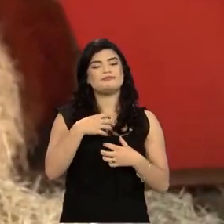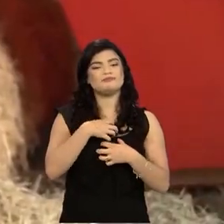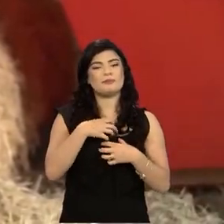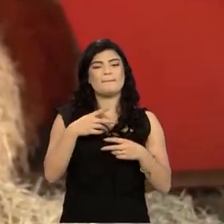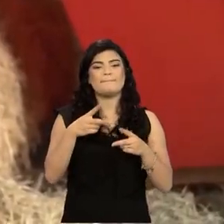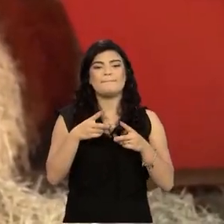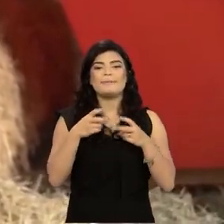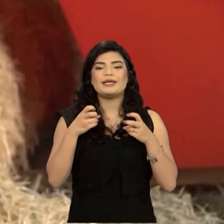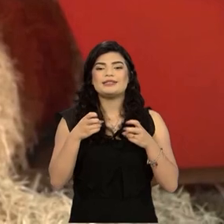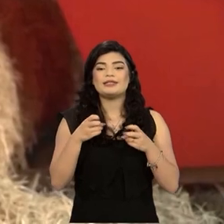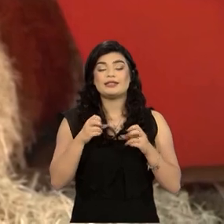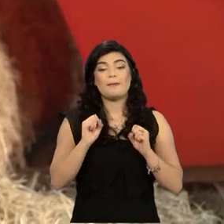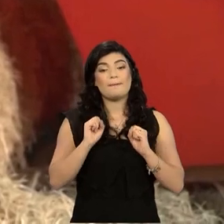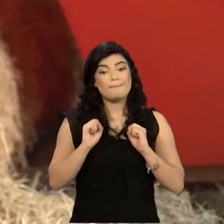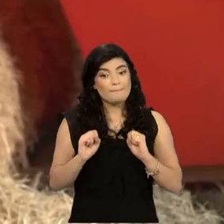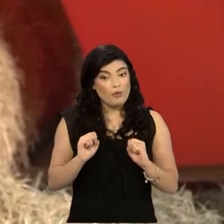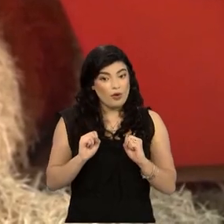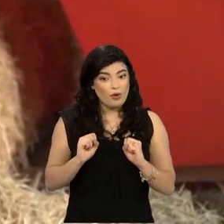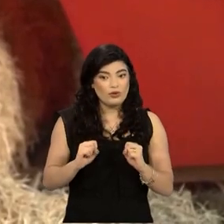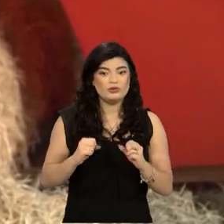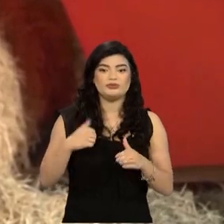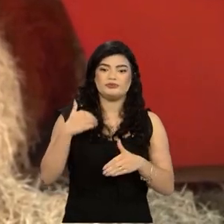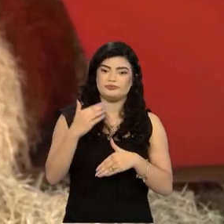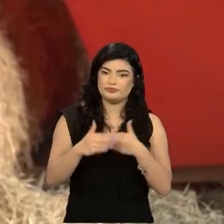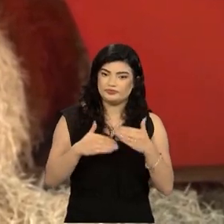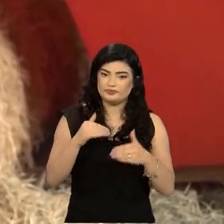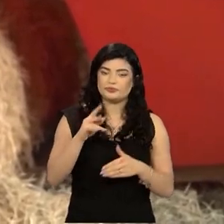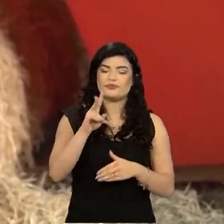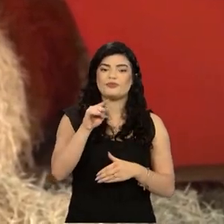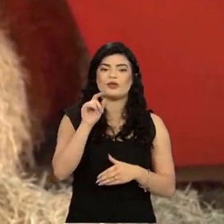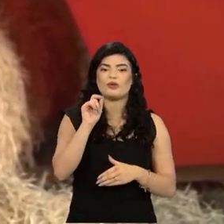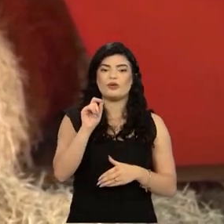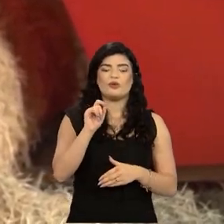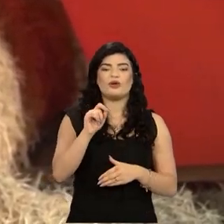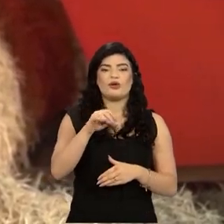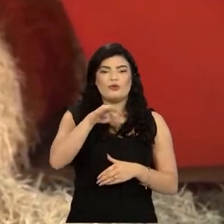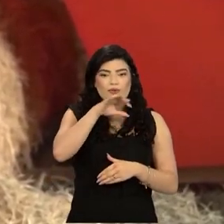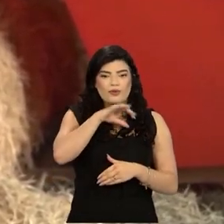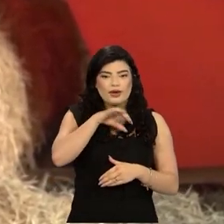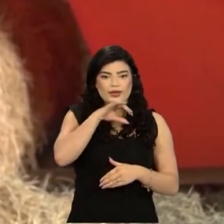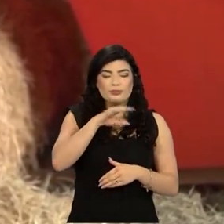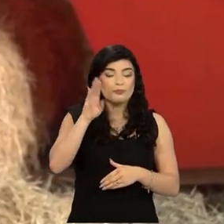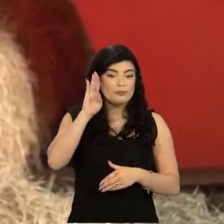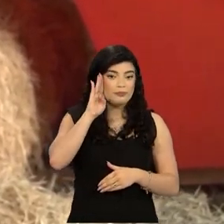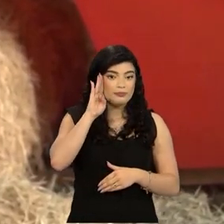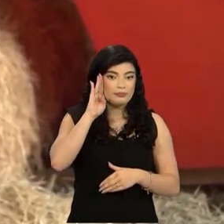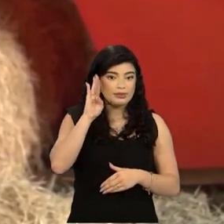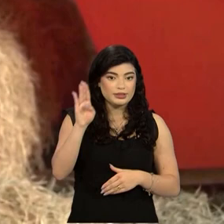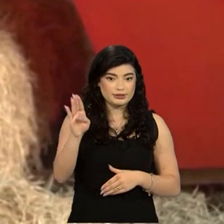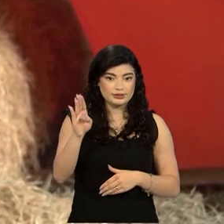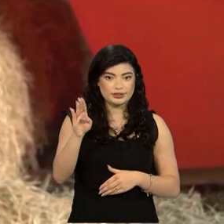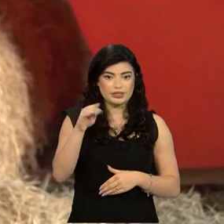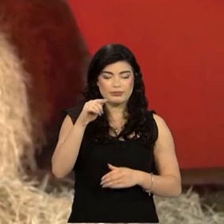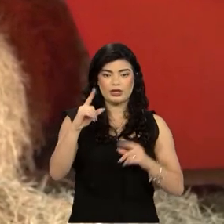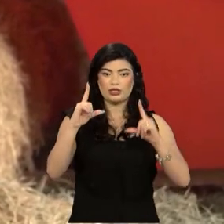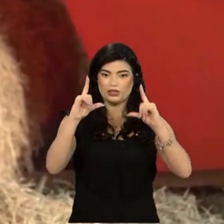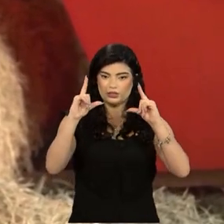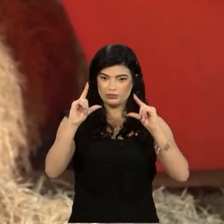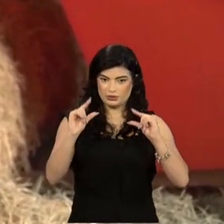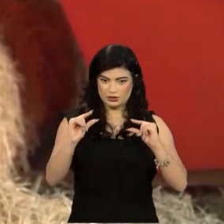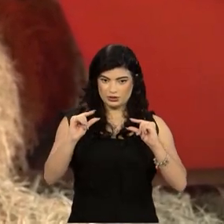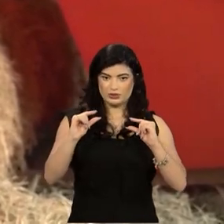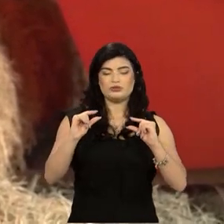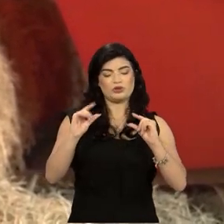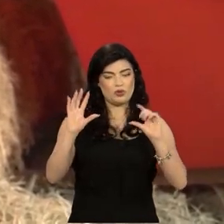vai chegar um momento em que a pastagem, em função da, principalmente, diminuição da temperatura,